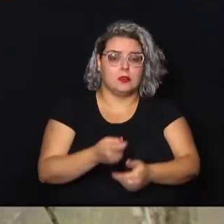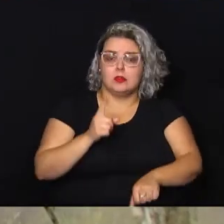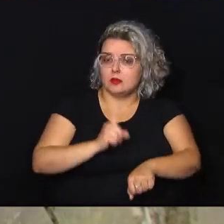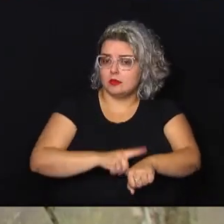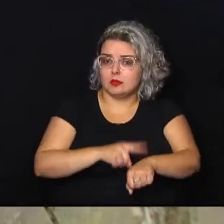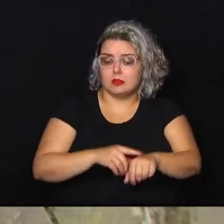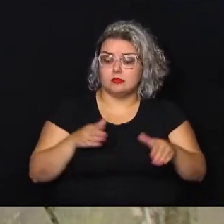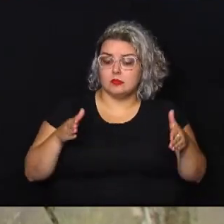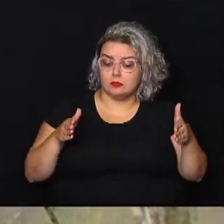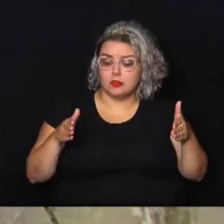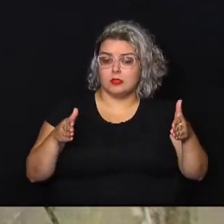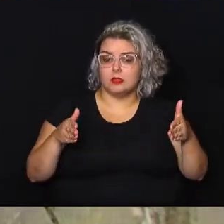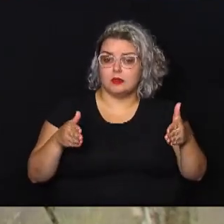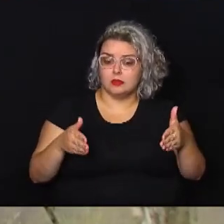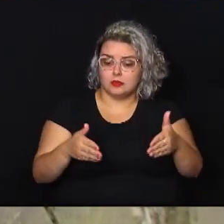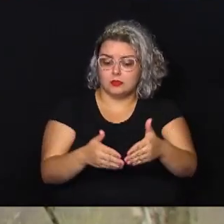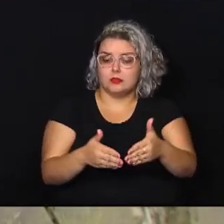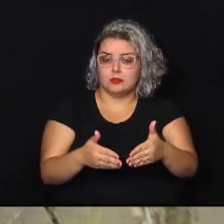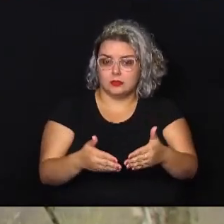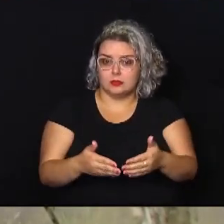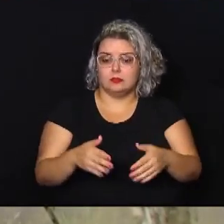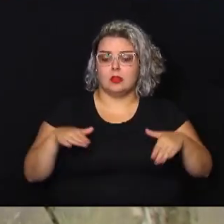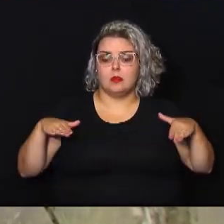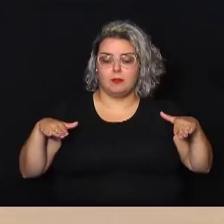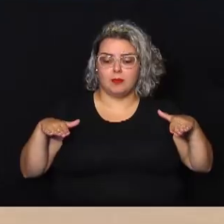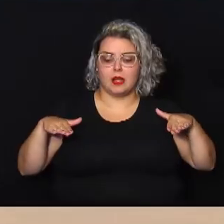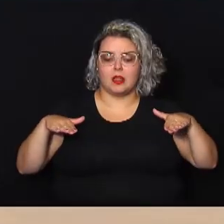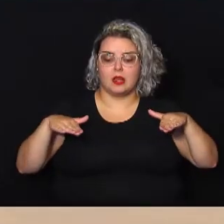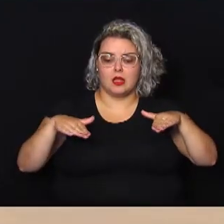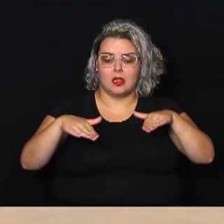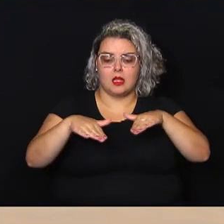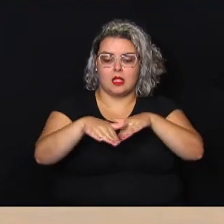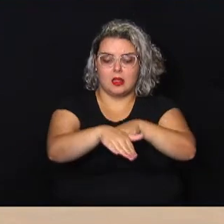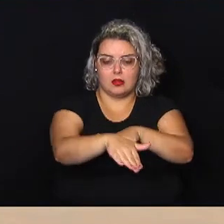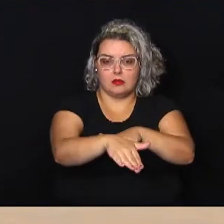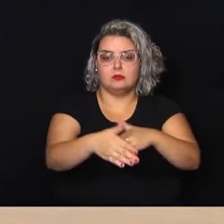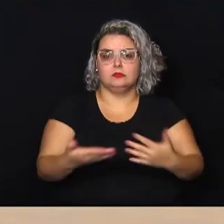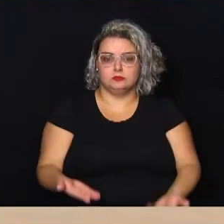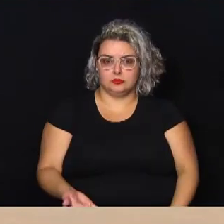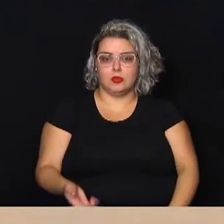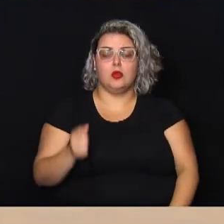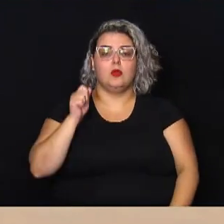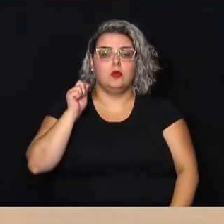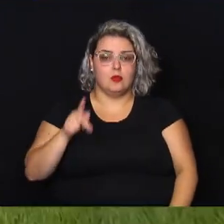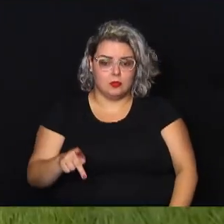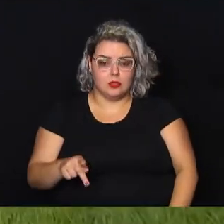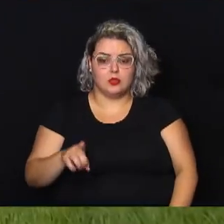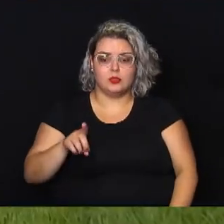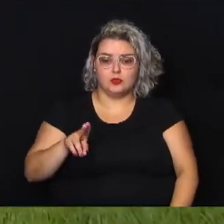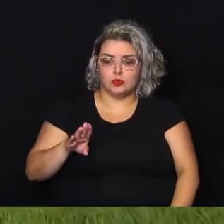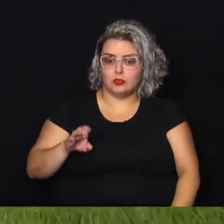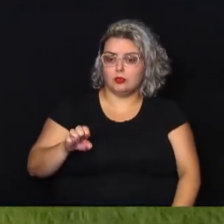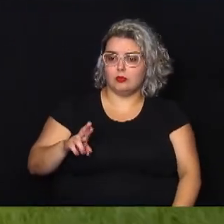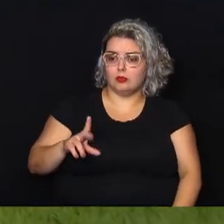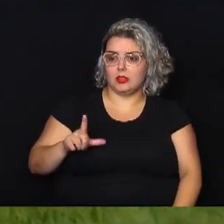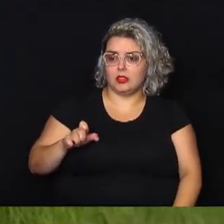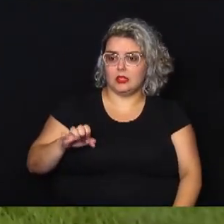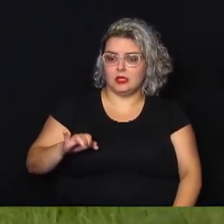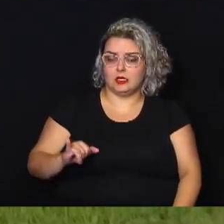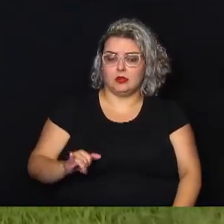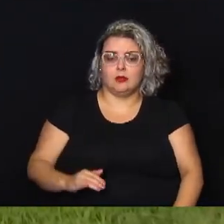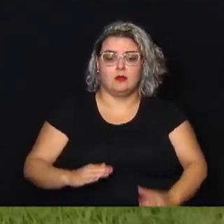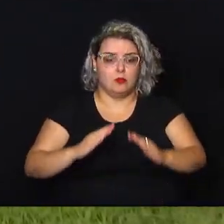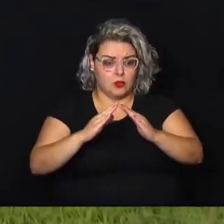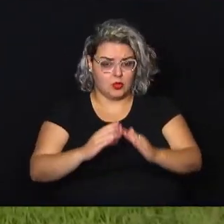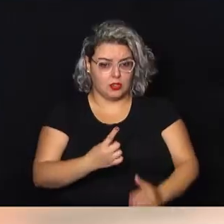afunilamento aqui, principalmente, período da manhã e da tarde. O aposentado do Berley Fernandes mora há 15 anos